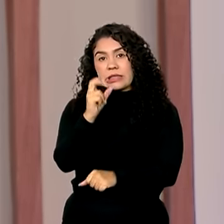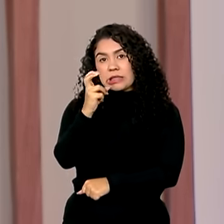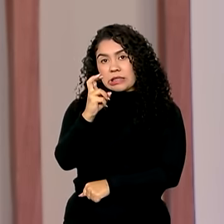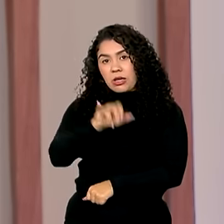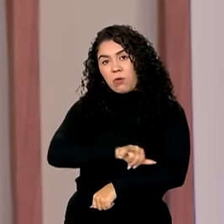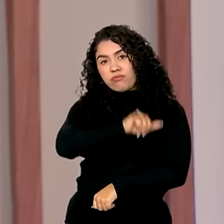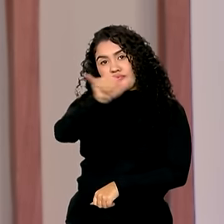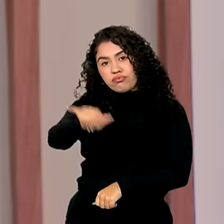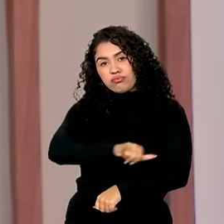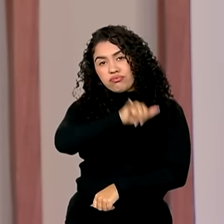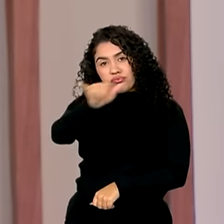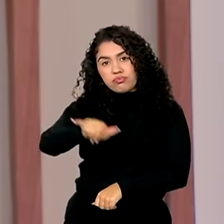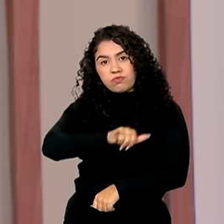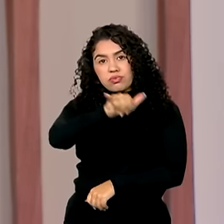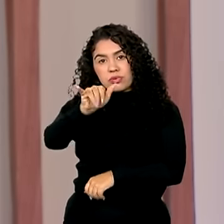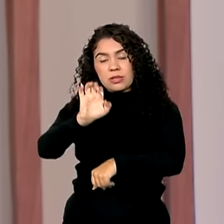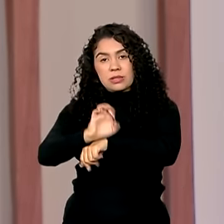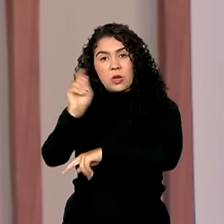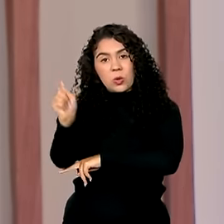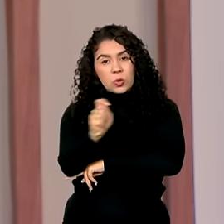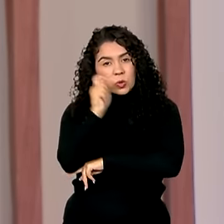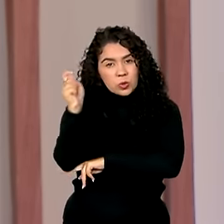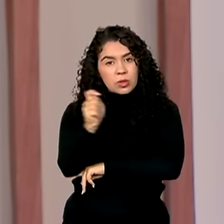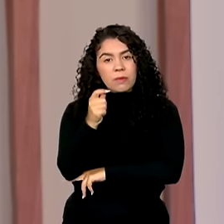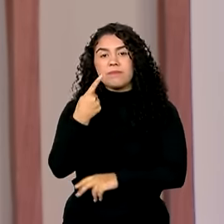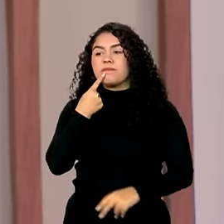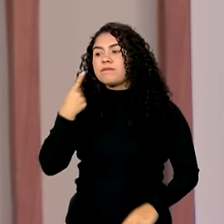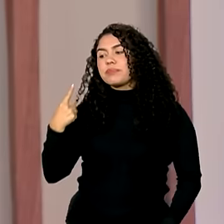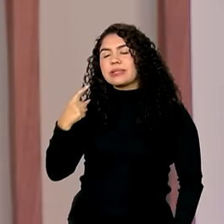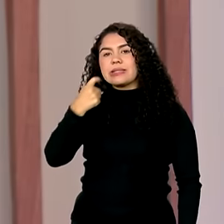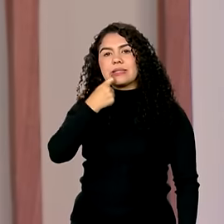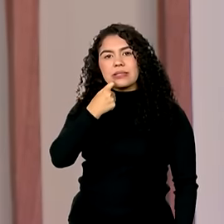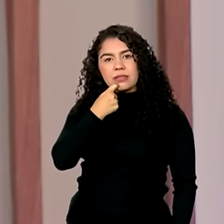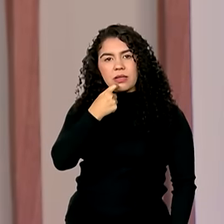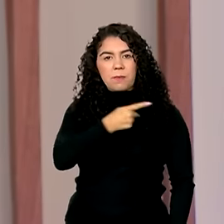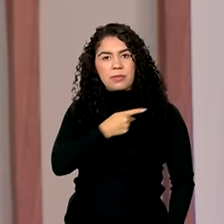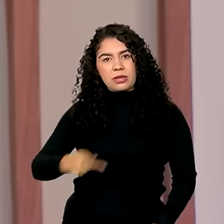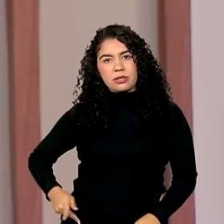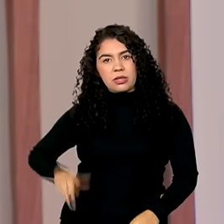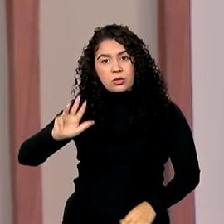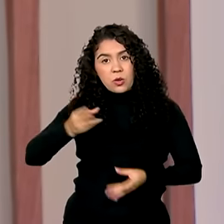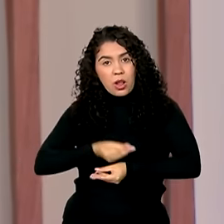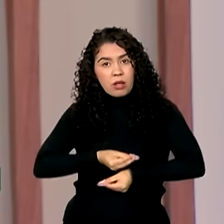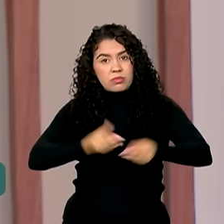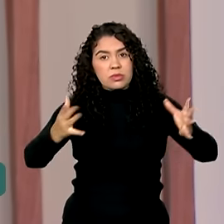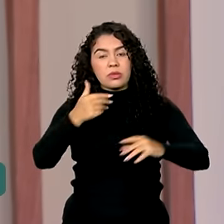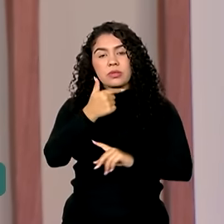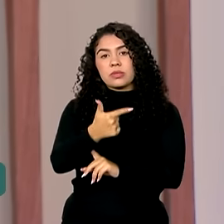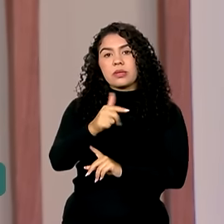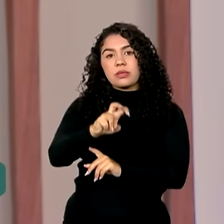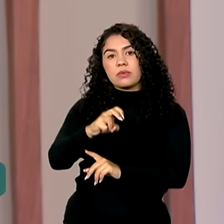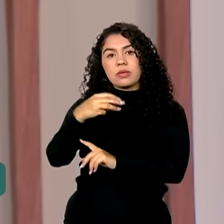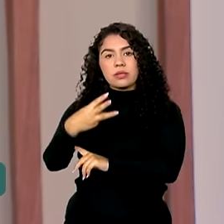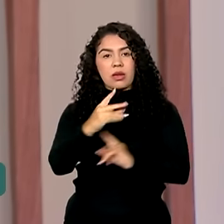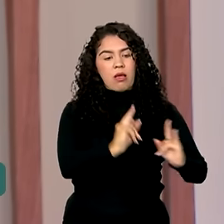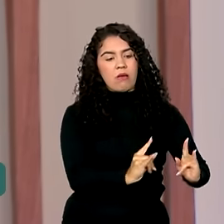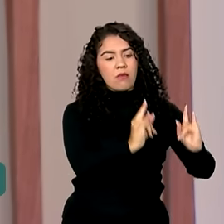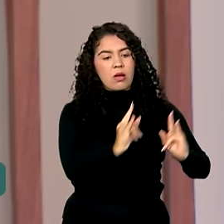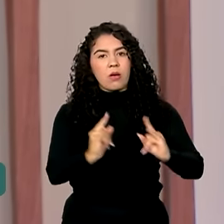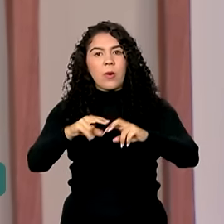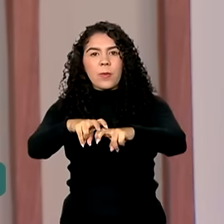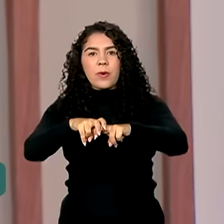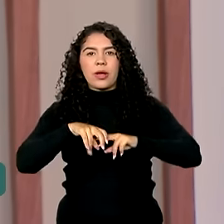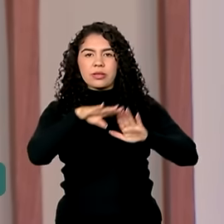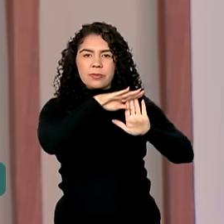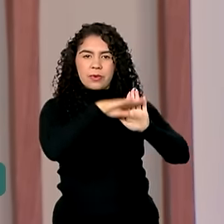Sul desde o início das enchentes. Na sexta-feira, ele entregou 253 unidades habitacionais do Minha Casa